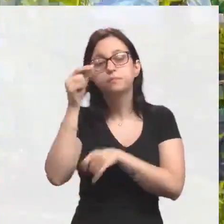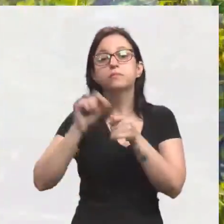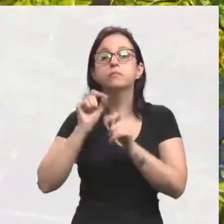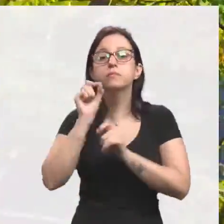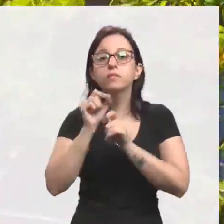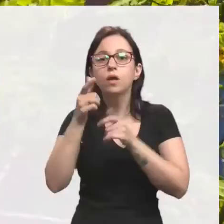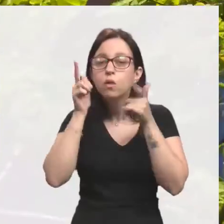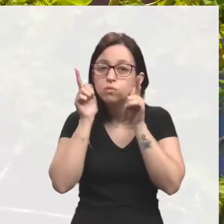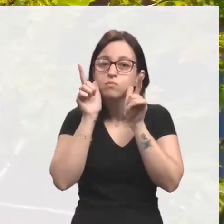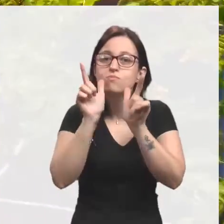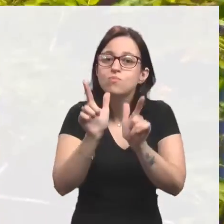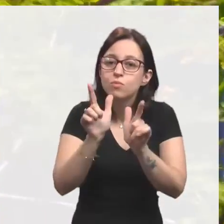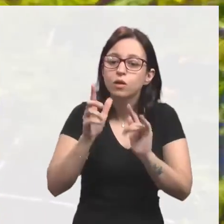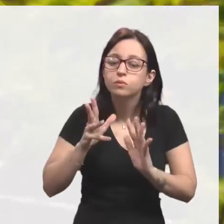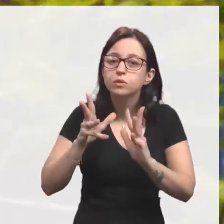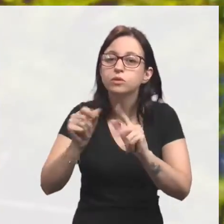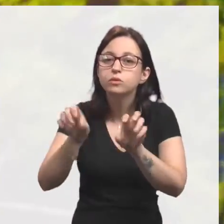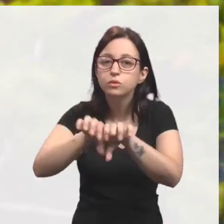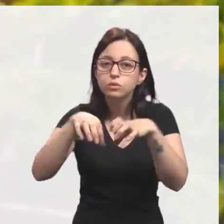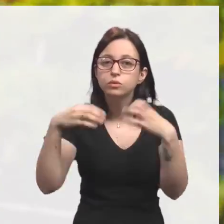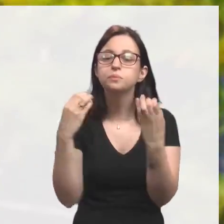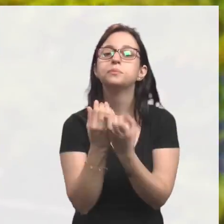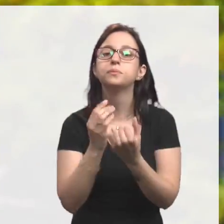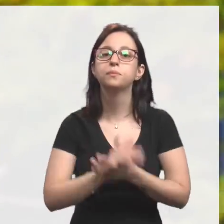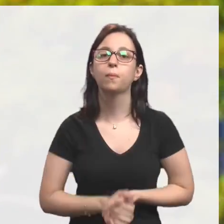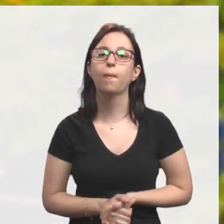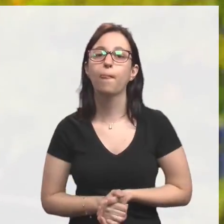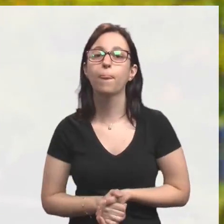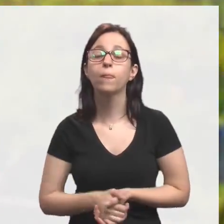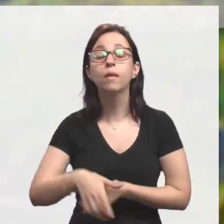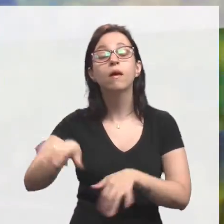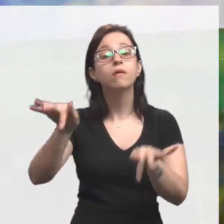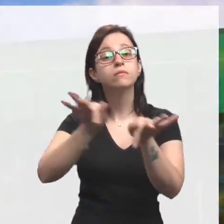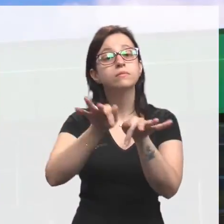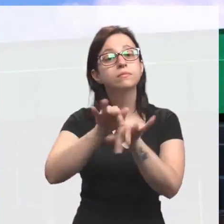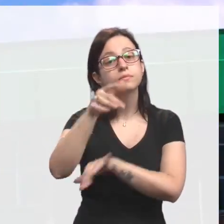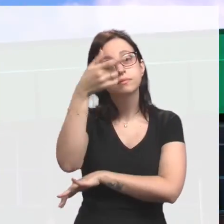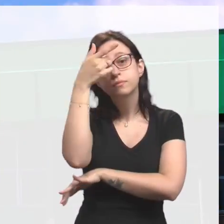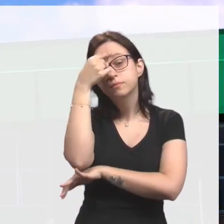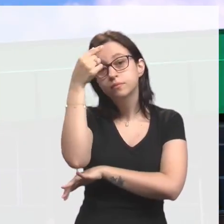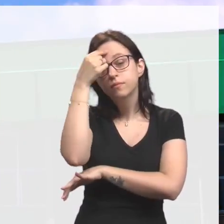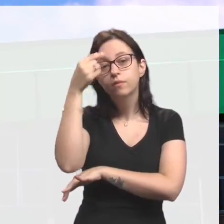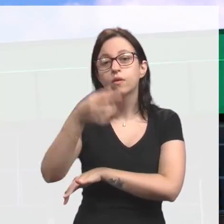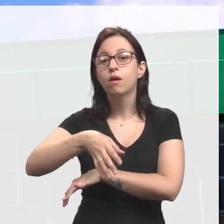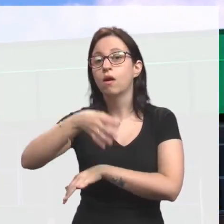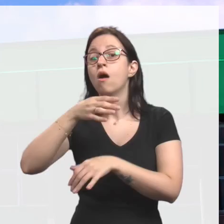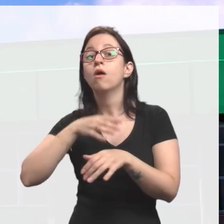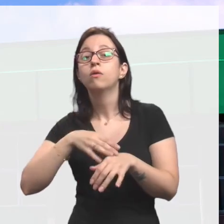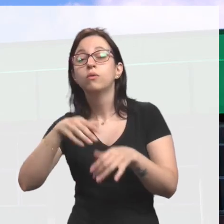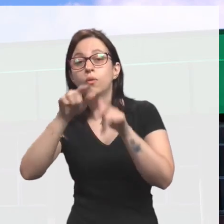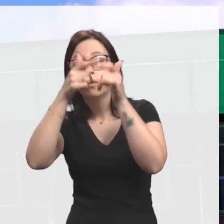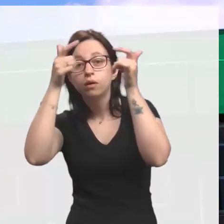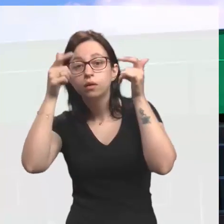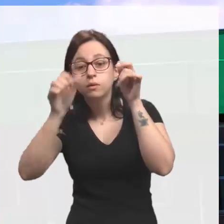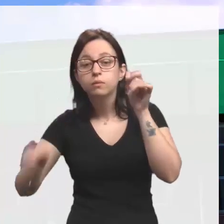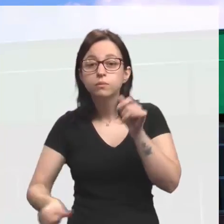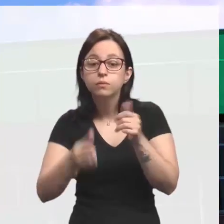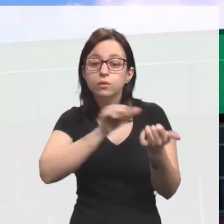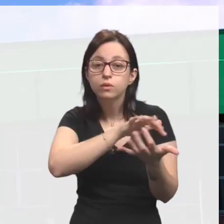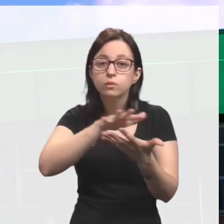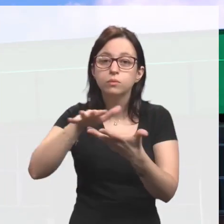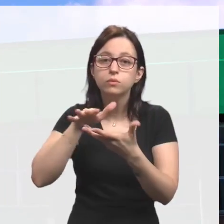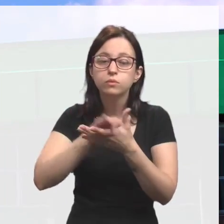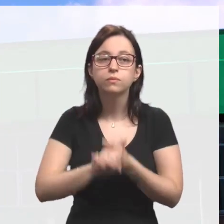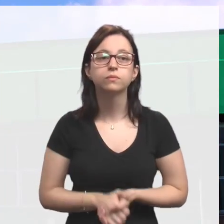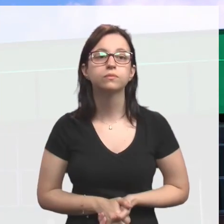e se torna uma conquista para toda a comunidade. Universidade Fevale. Conhecimento para inovar o